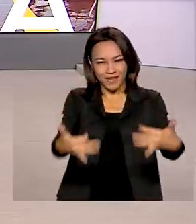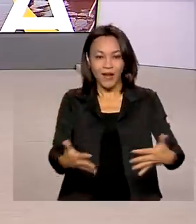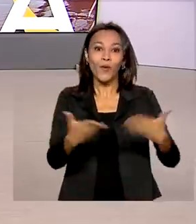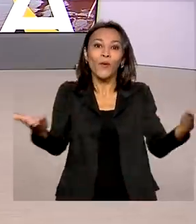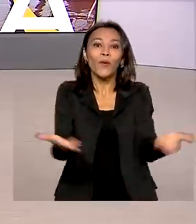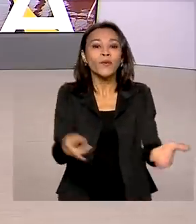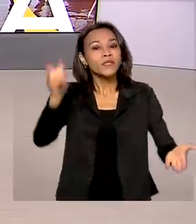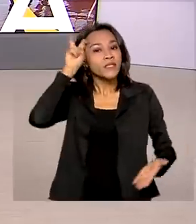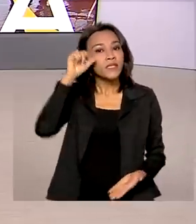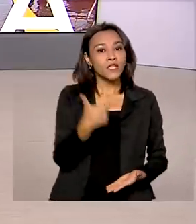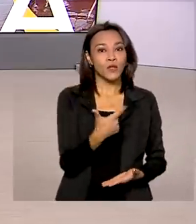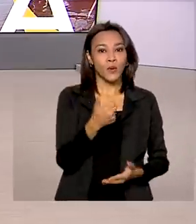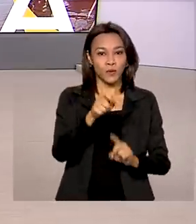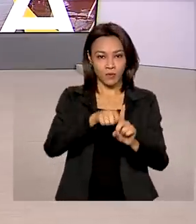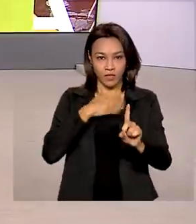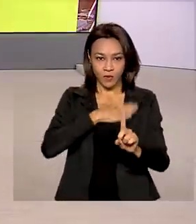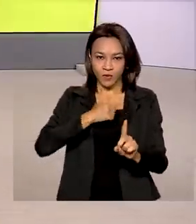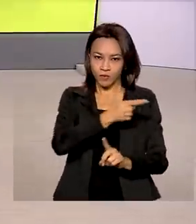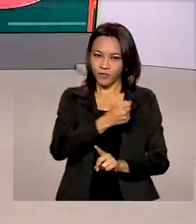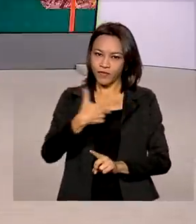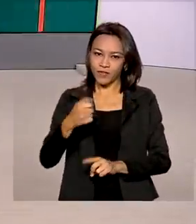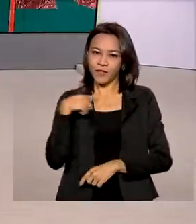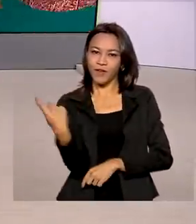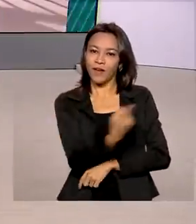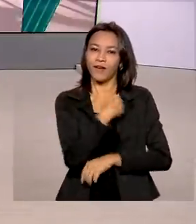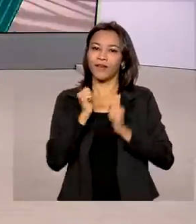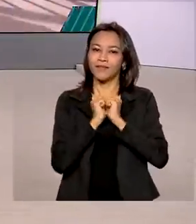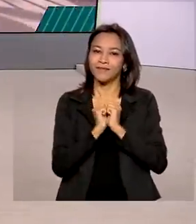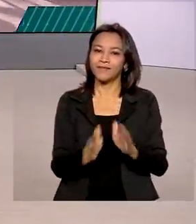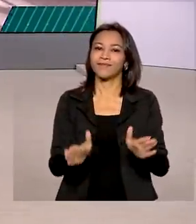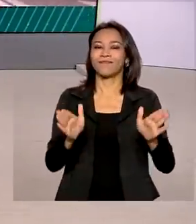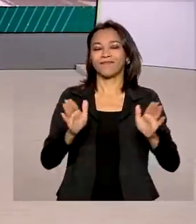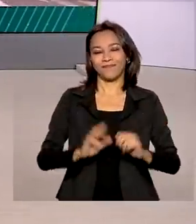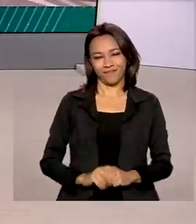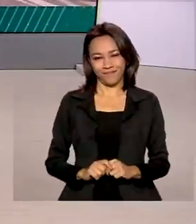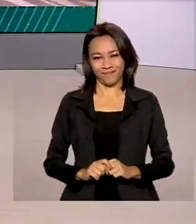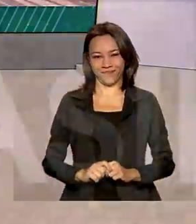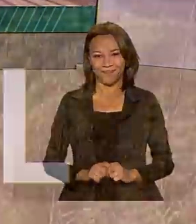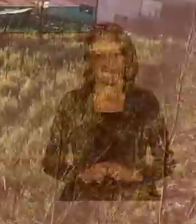-feira, 12 de agosto de 2021, o Brasil em Dia já está no ar.